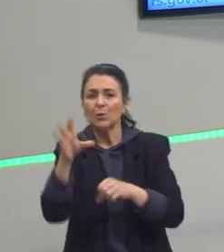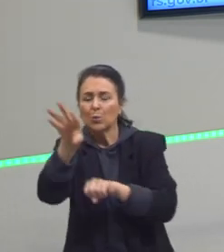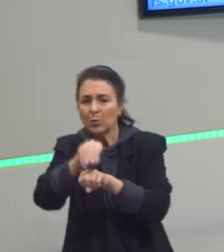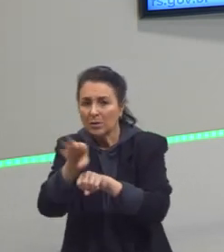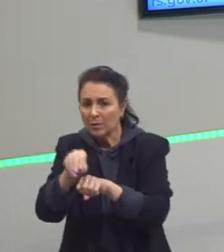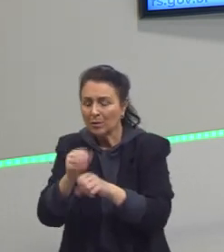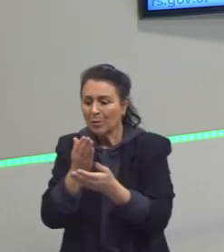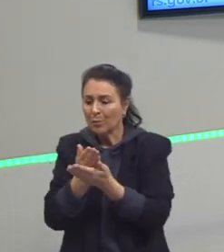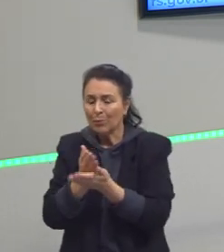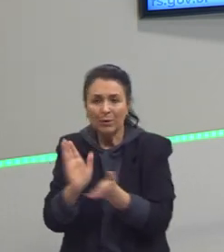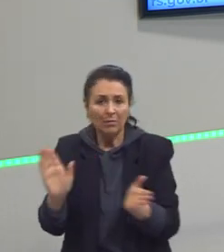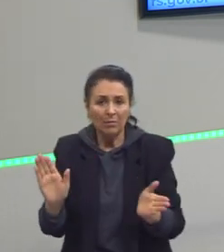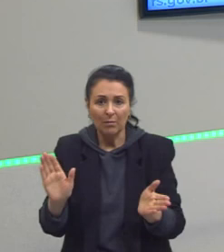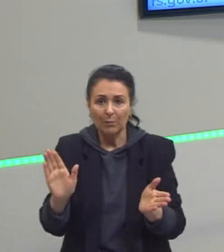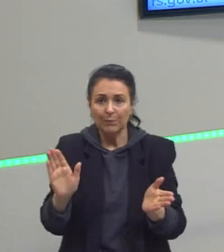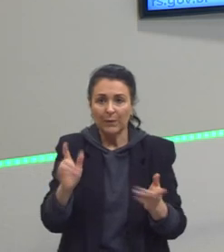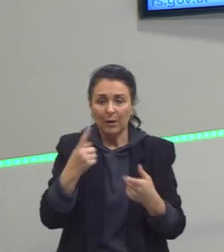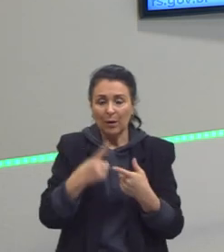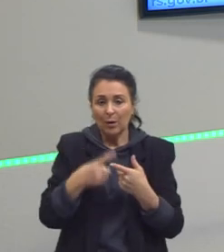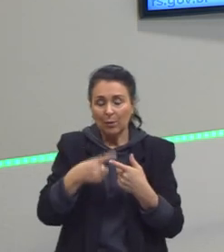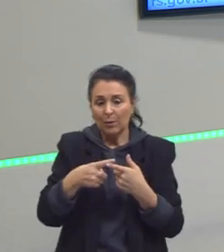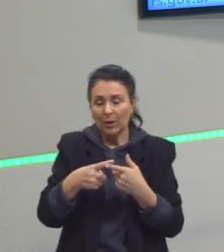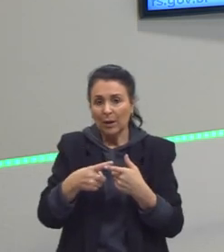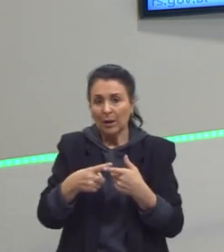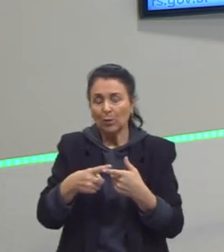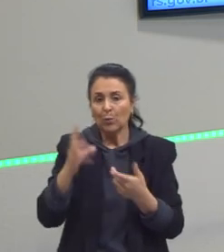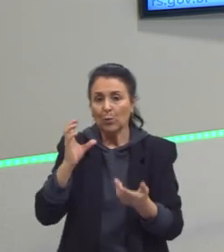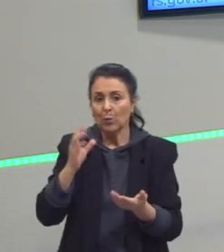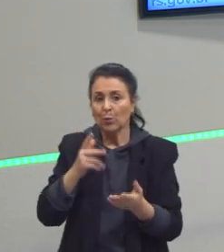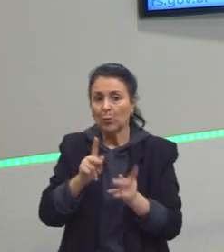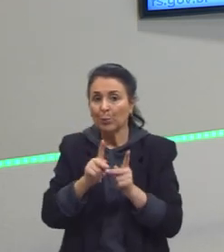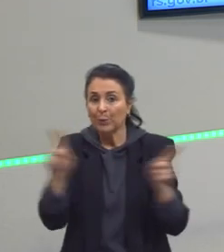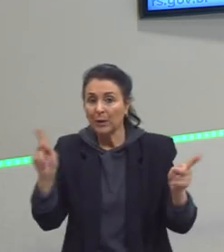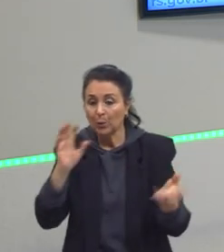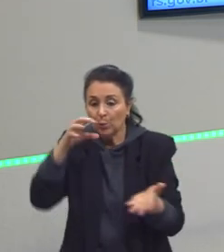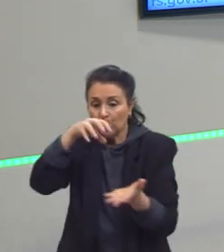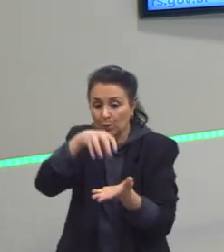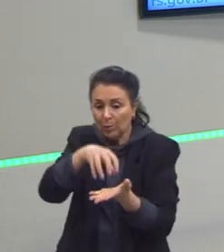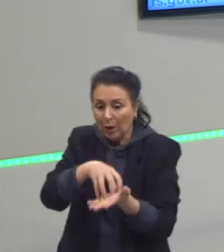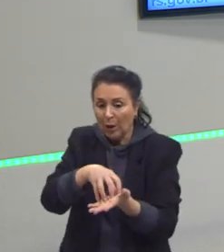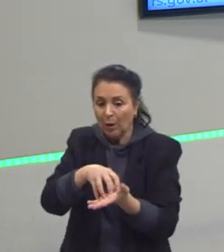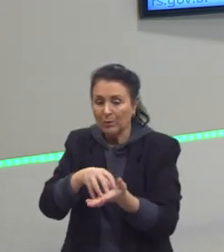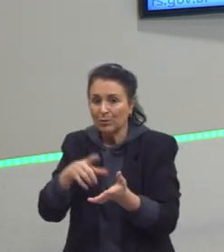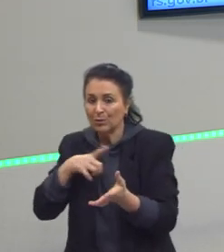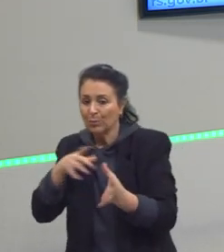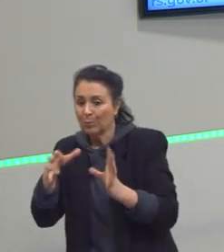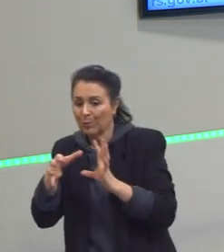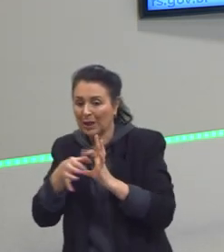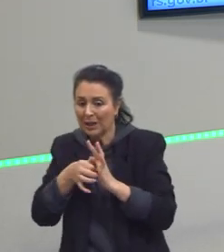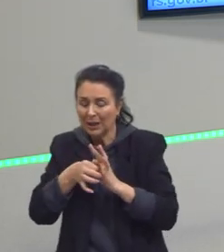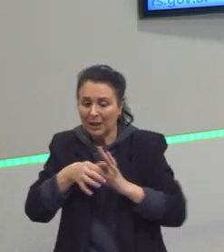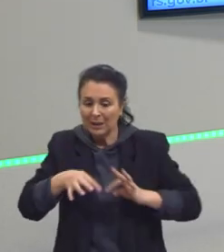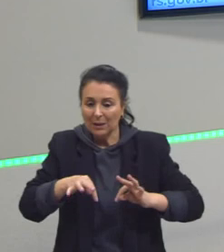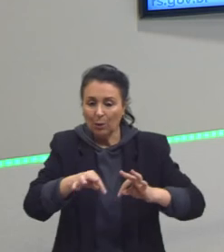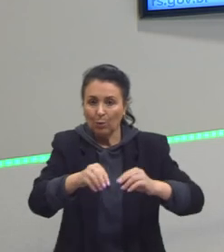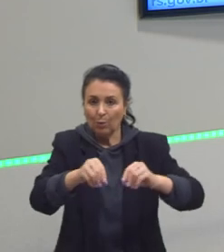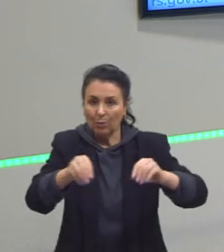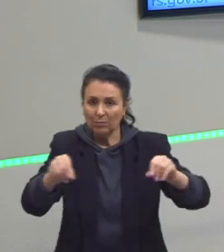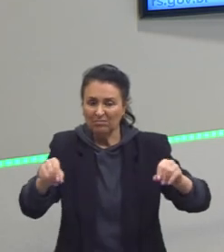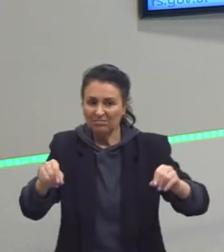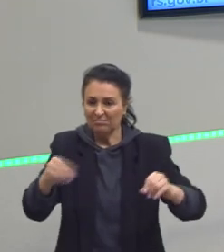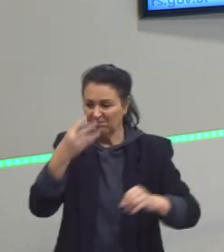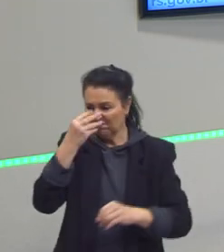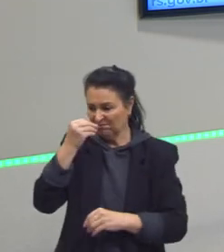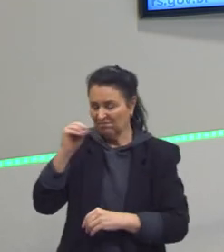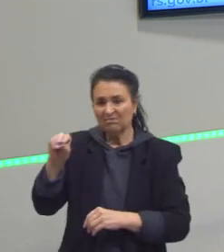-se a tudo aquilo que fazia parte do período colonial, ou ligado à terra, passa-se a ser desprezado, que